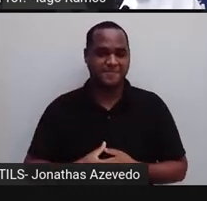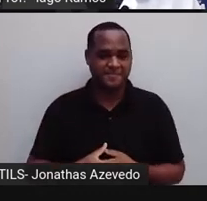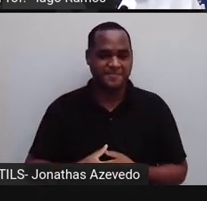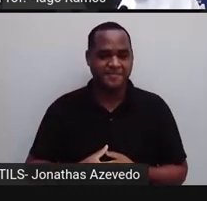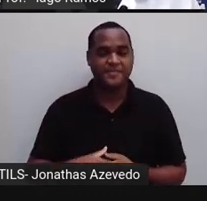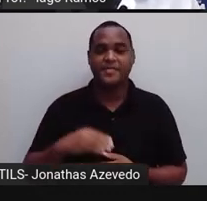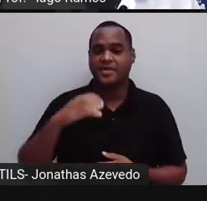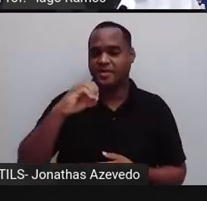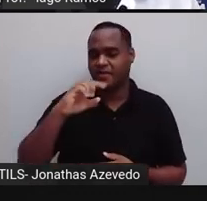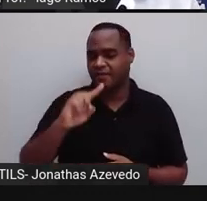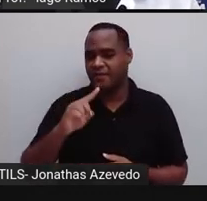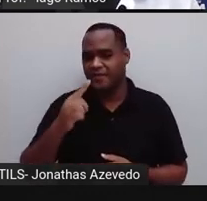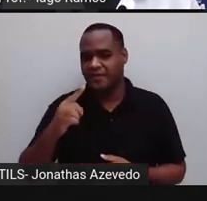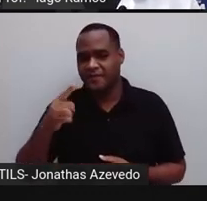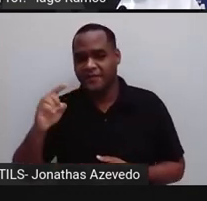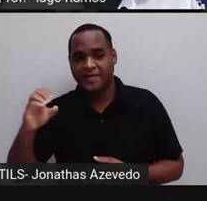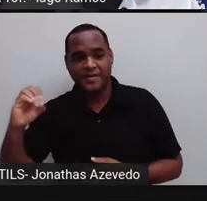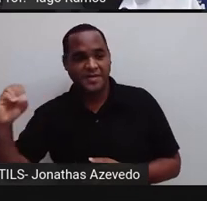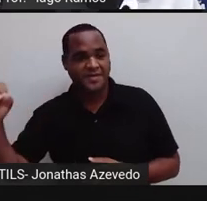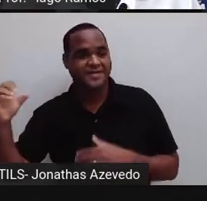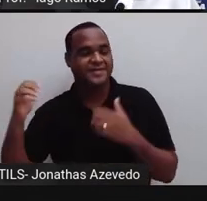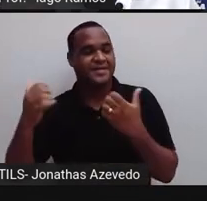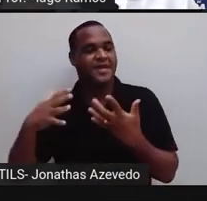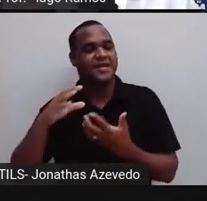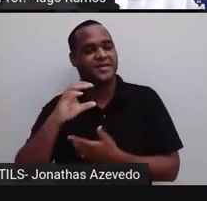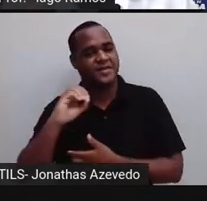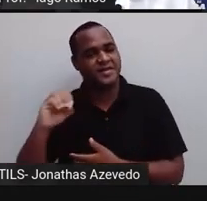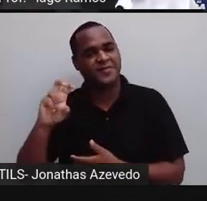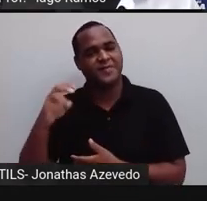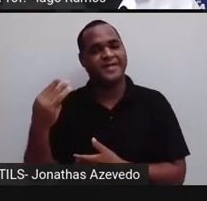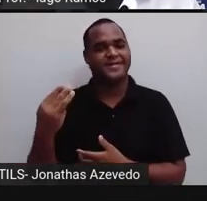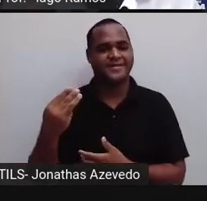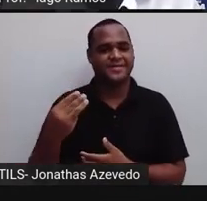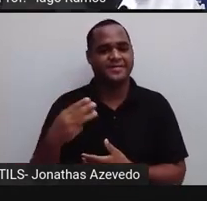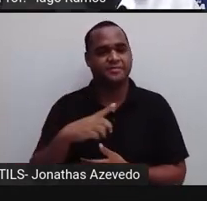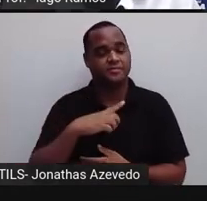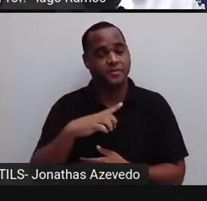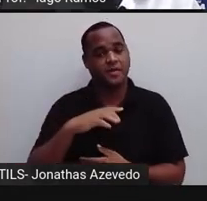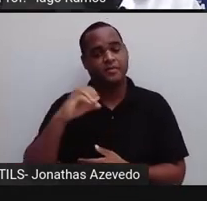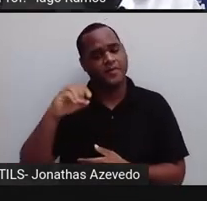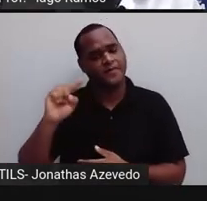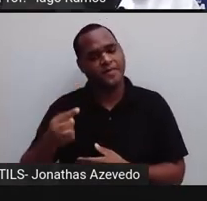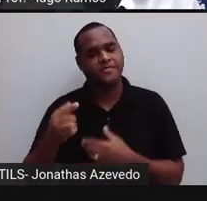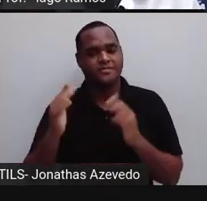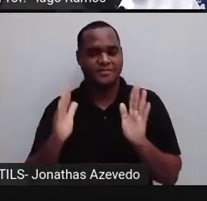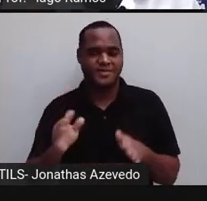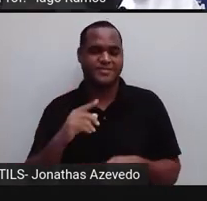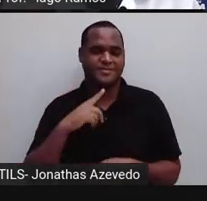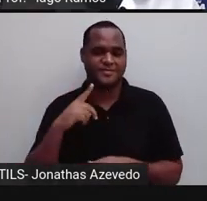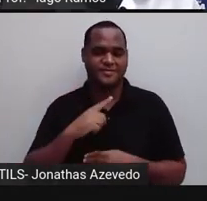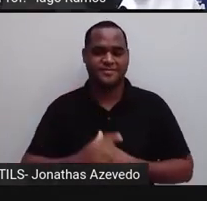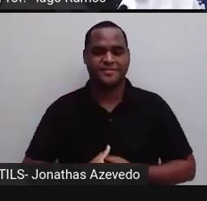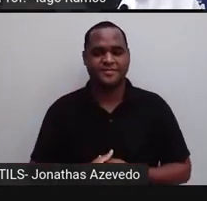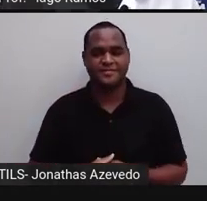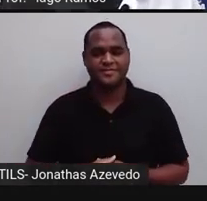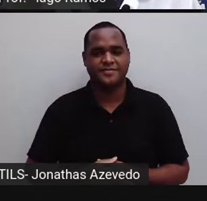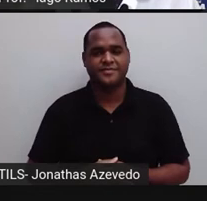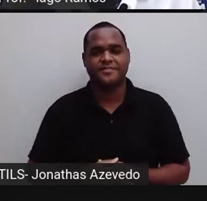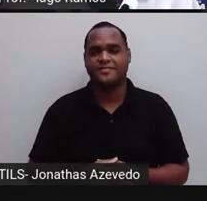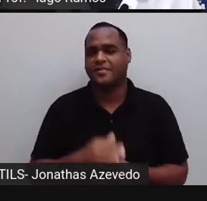,000053, então já tem uma vírgula ali. Então, o a gente vai fazer é